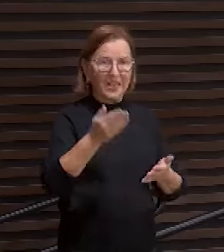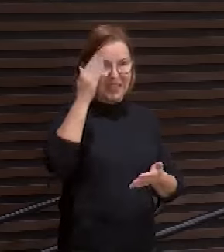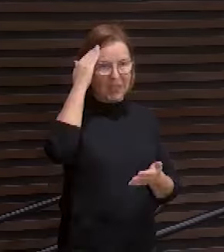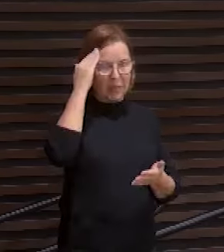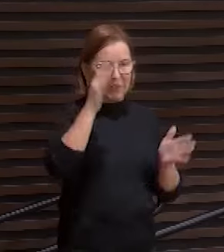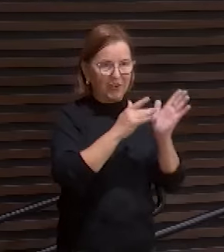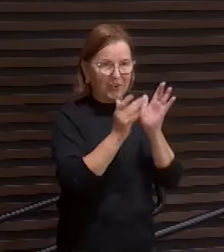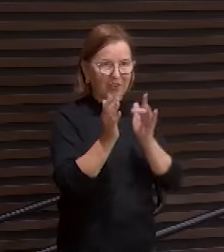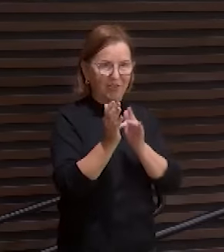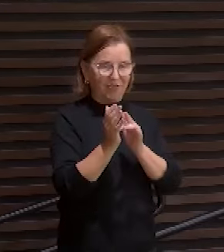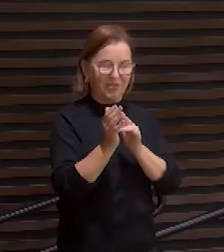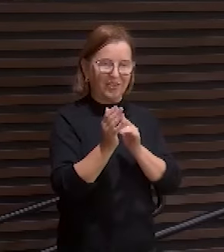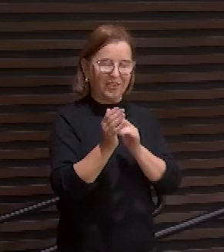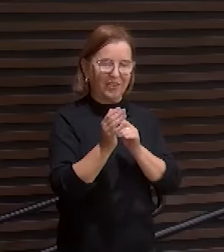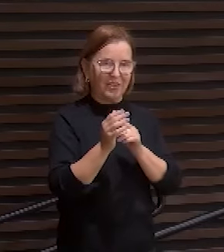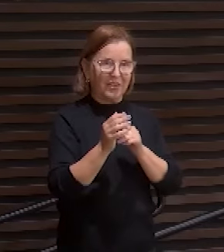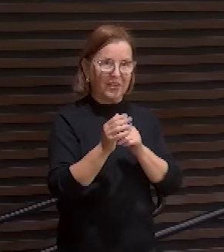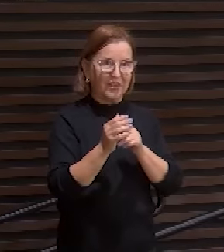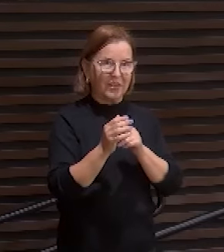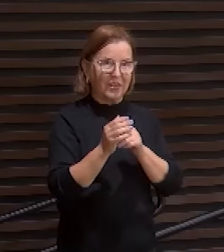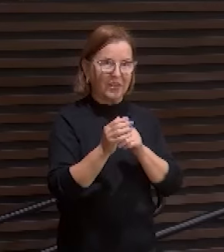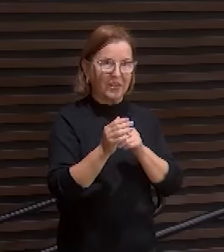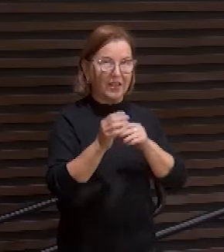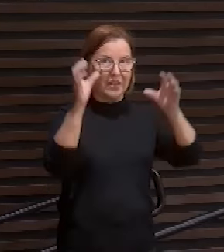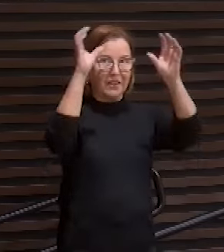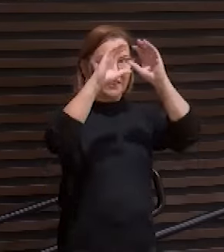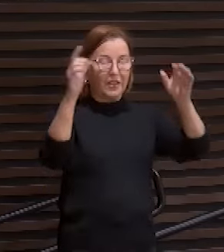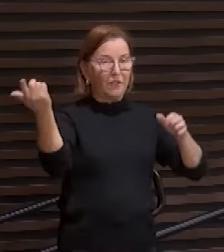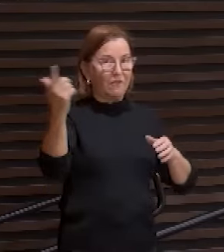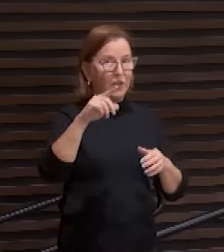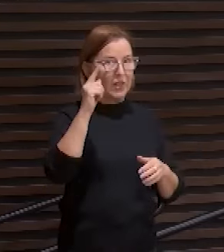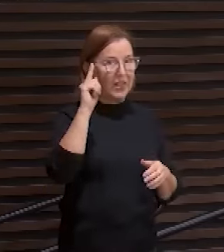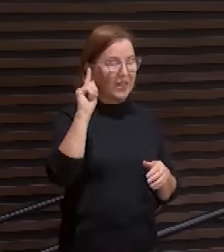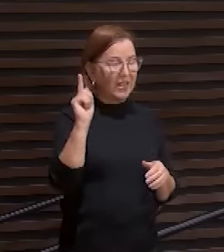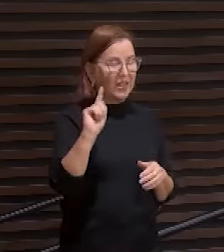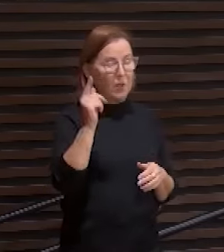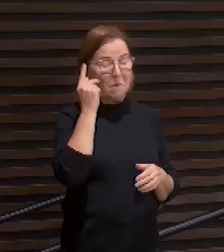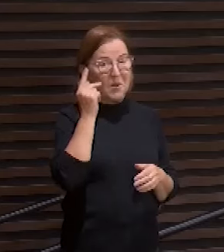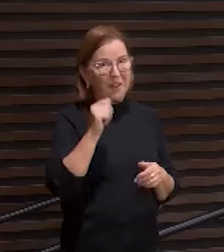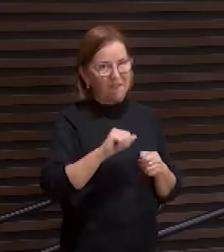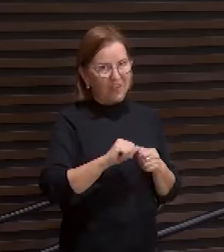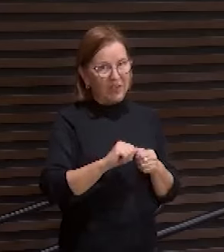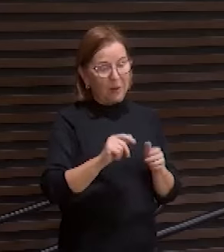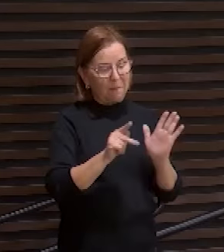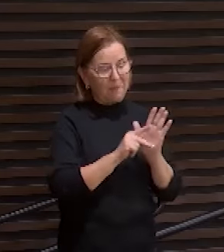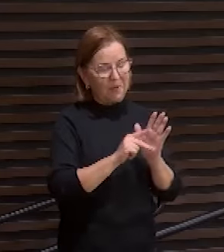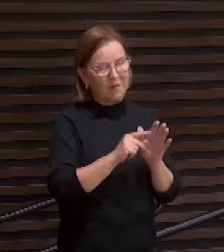esteve aqui, ele disse assim, eu decido o céu não para fazer a minha vontade, mas a vontade daquele que me enviou.